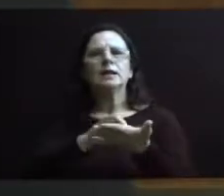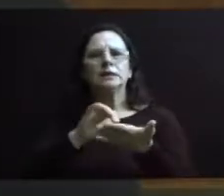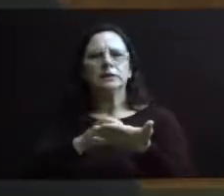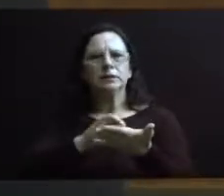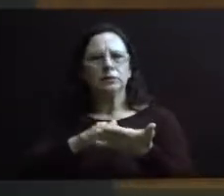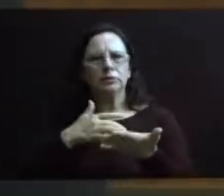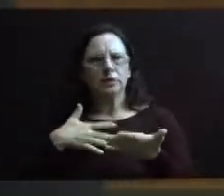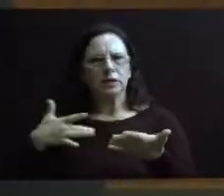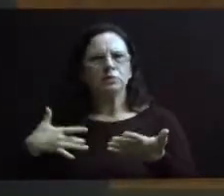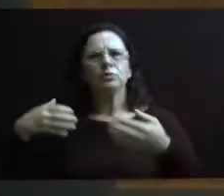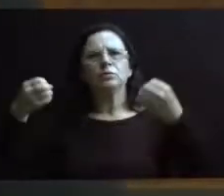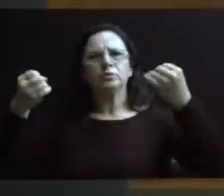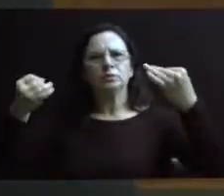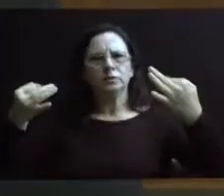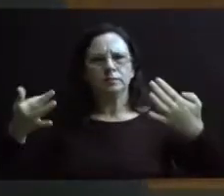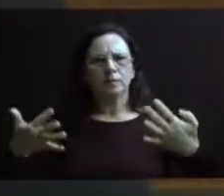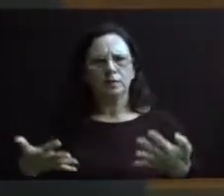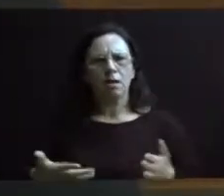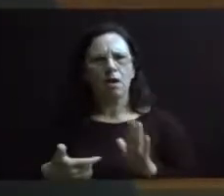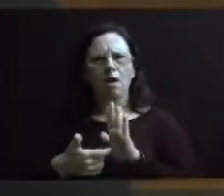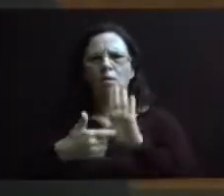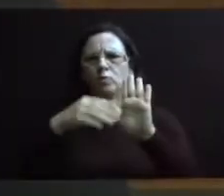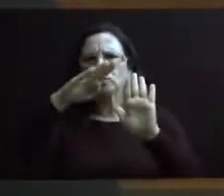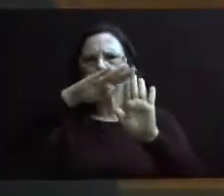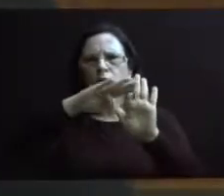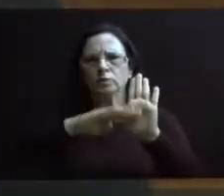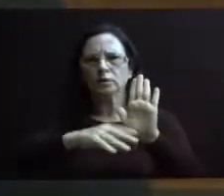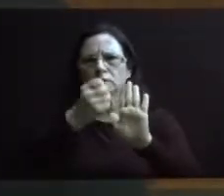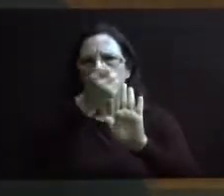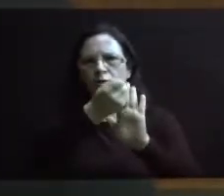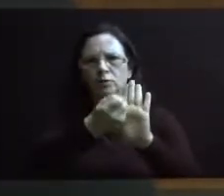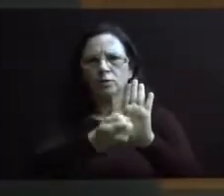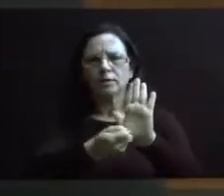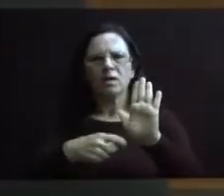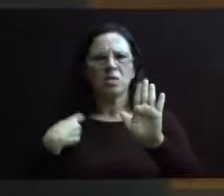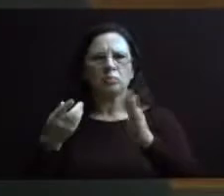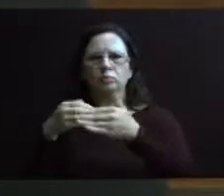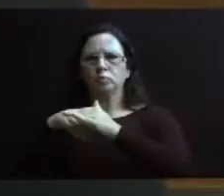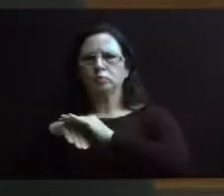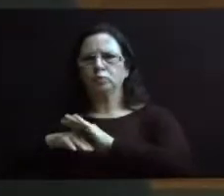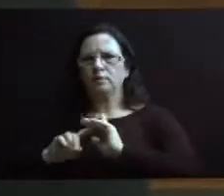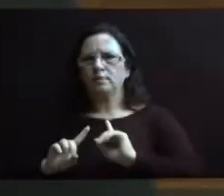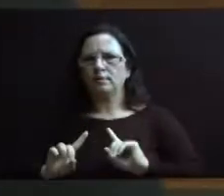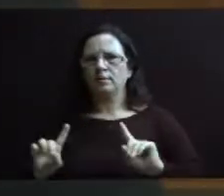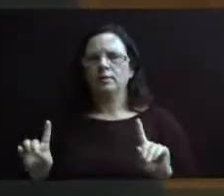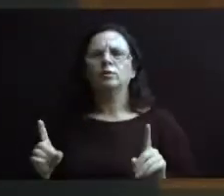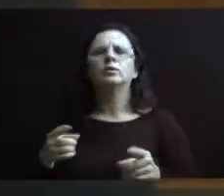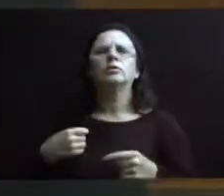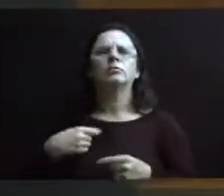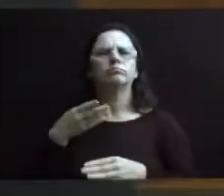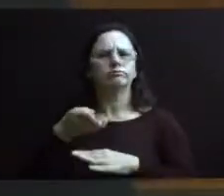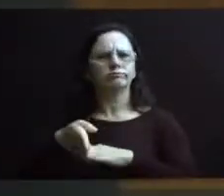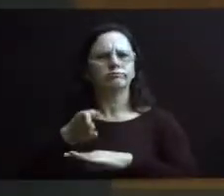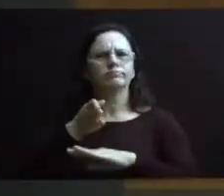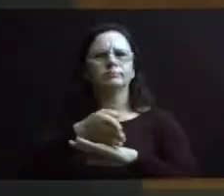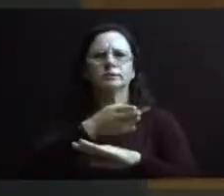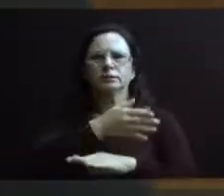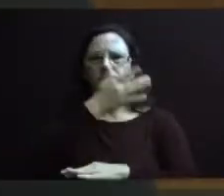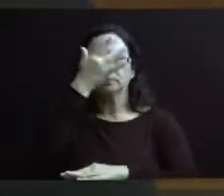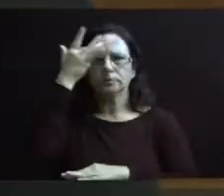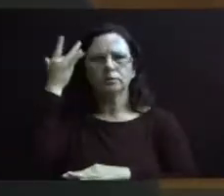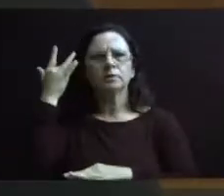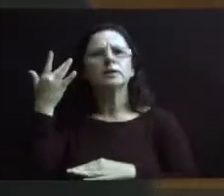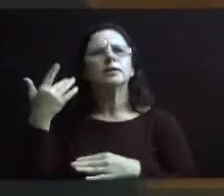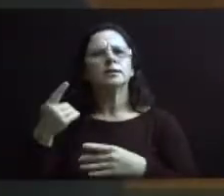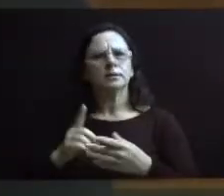para esclarecer, para apresentar documentos, nós não nos furtamos a participar, a fazer com que as pessoas participem